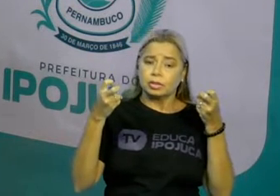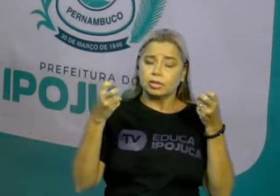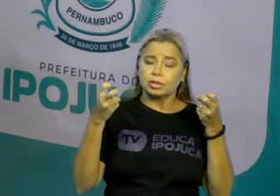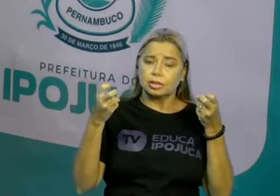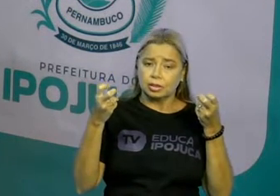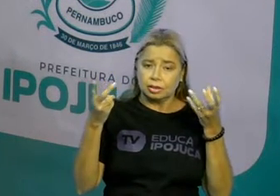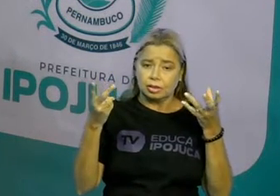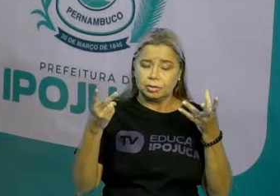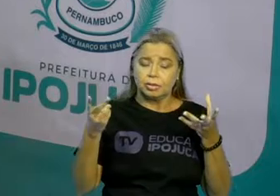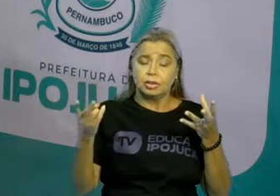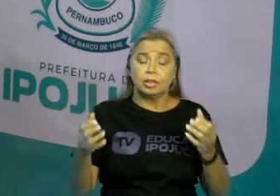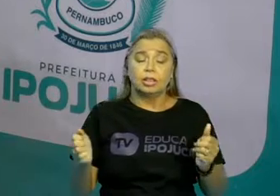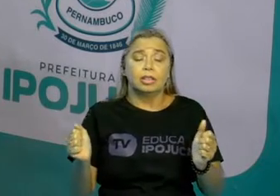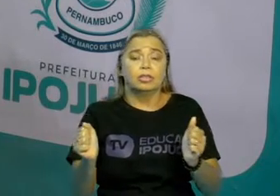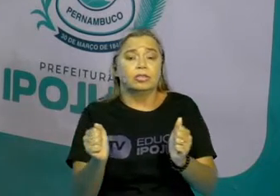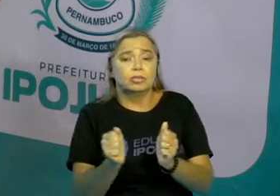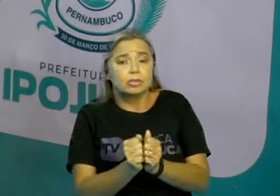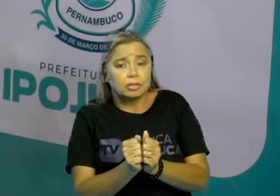e a composição.